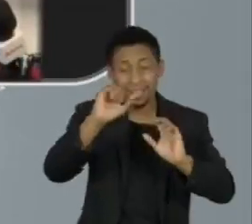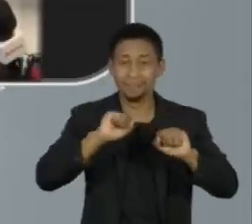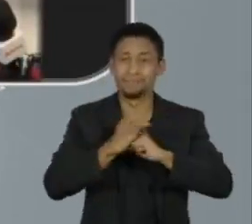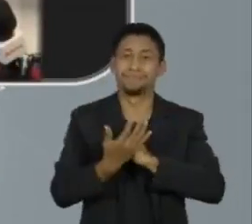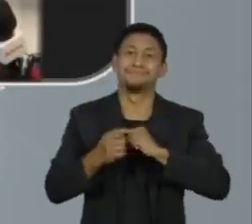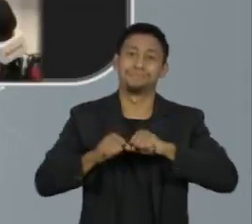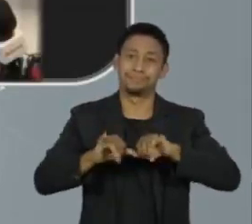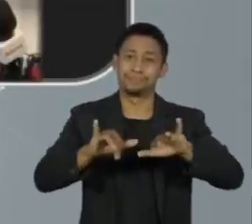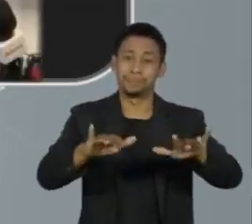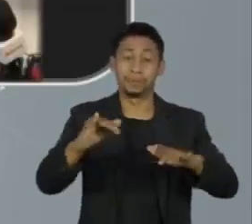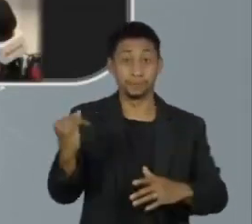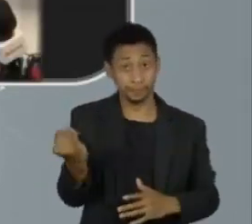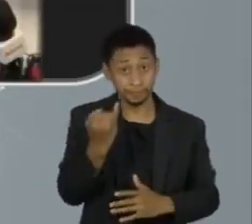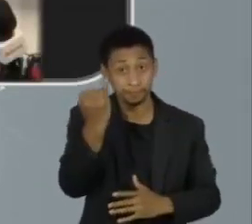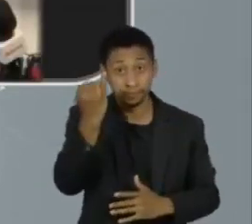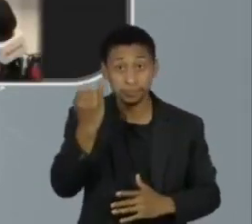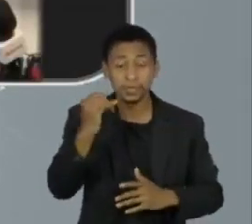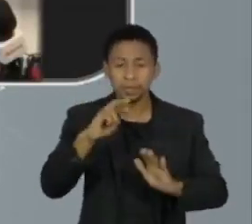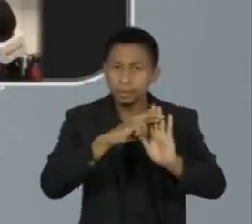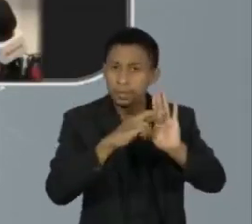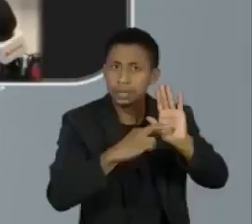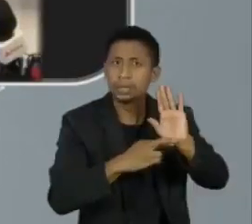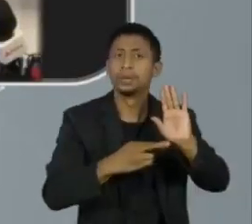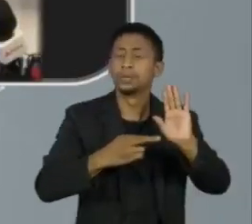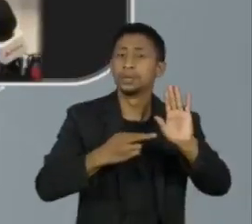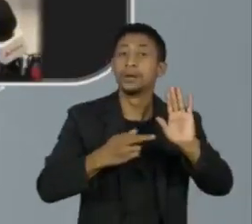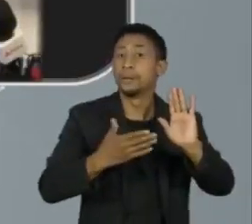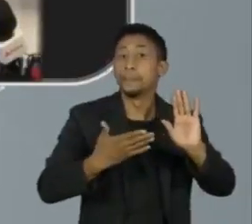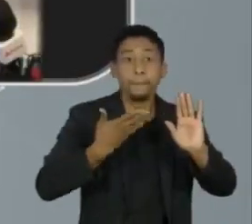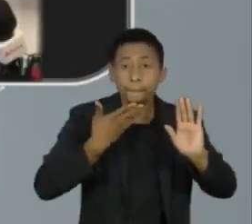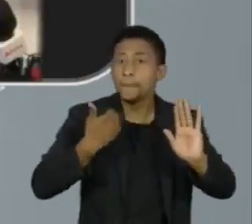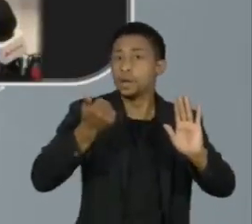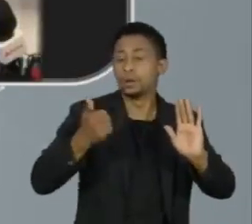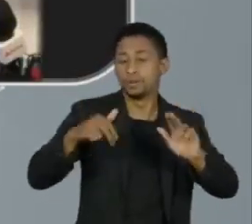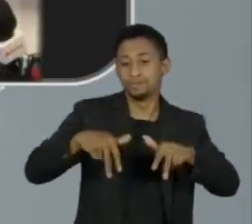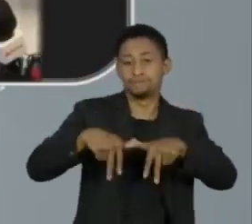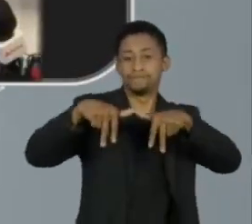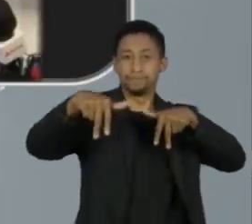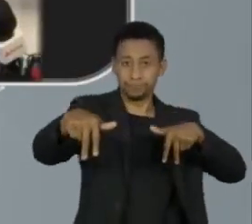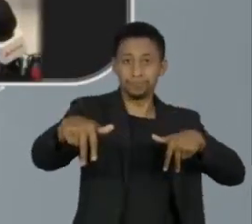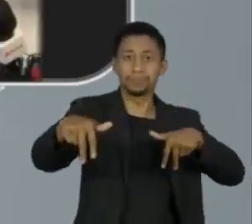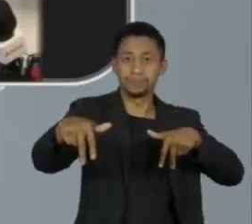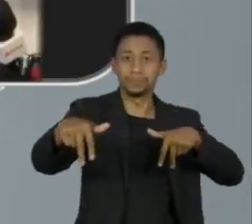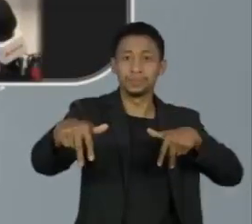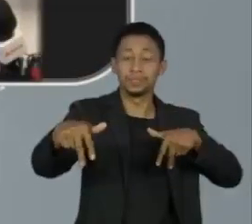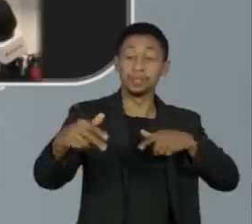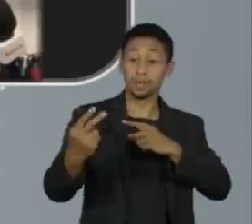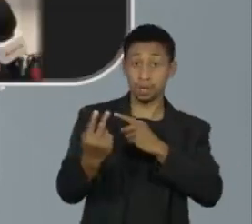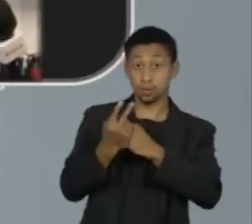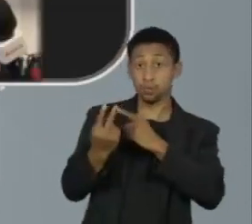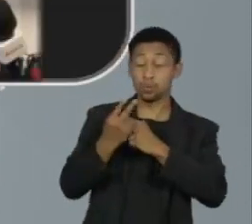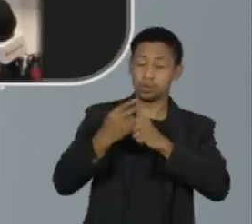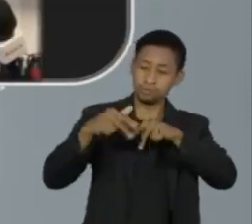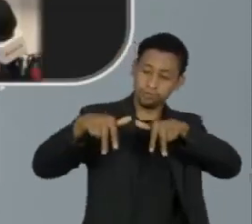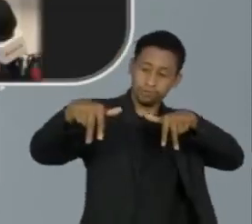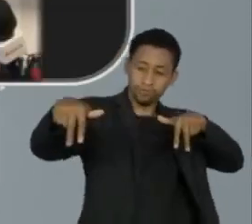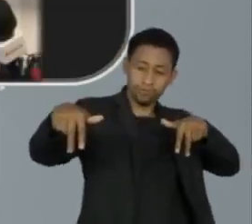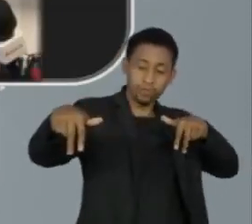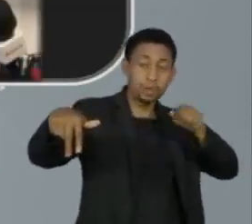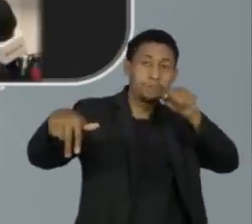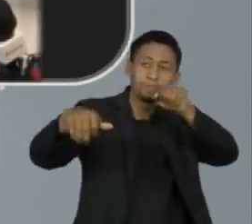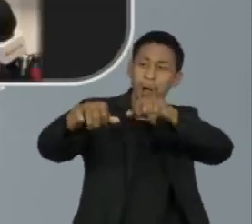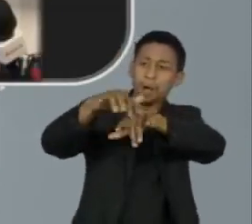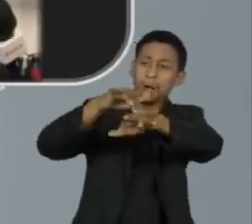são essenciais. A medida mais essencial é o distanciamento, que garante que você não se aproxima de